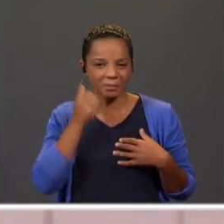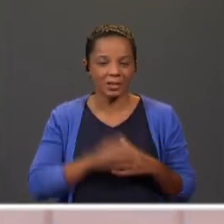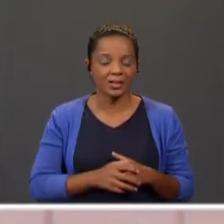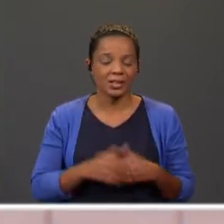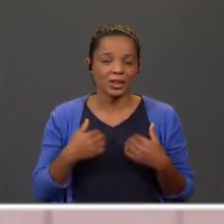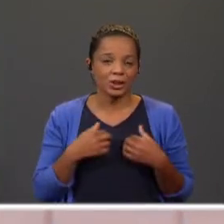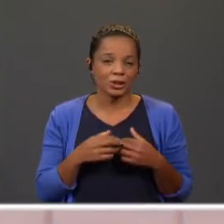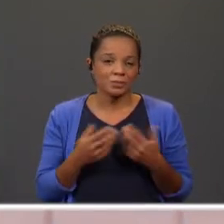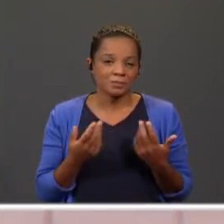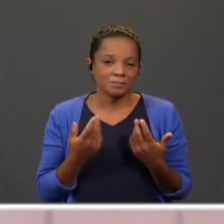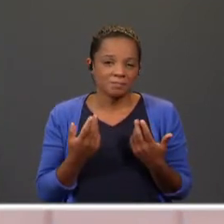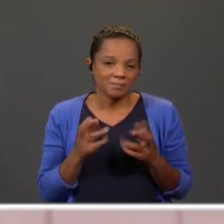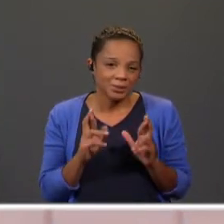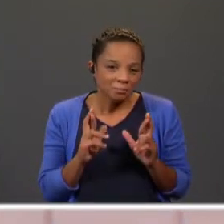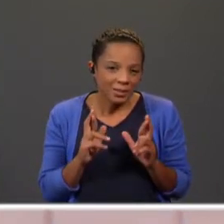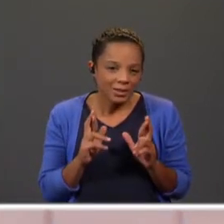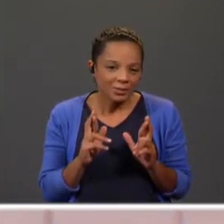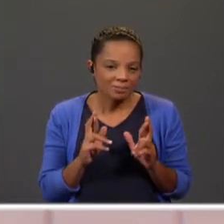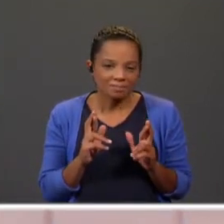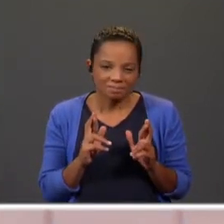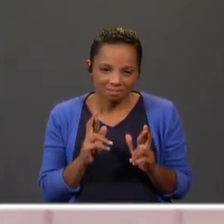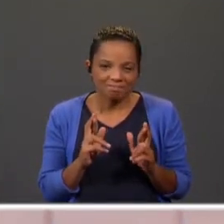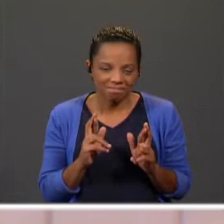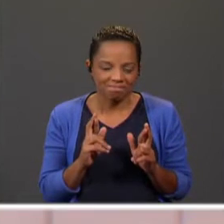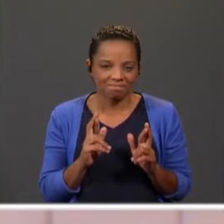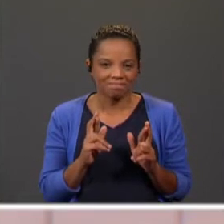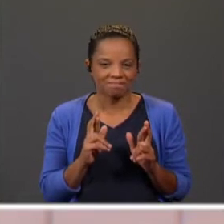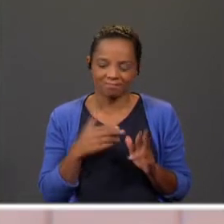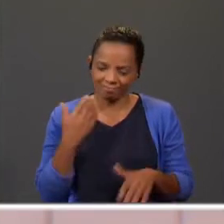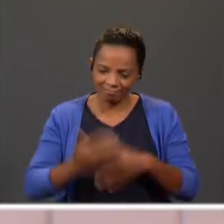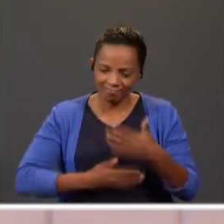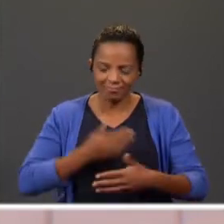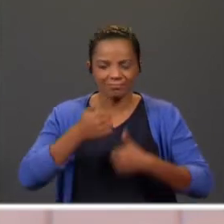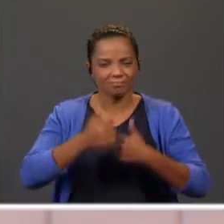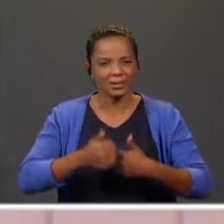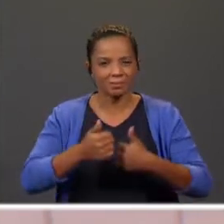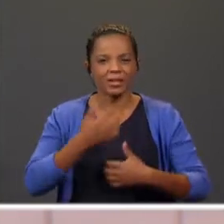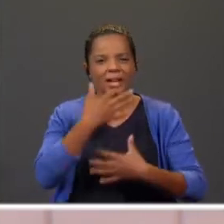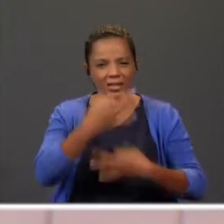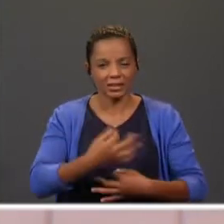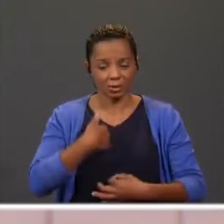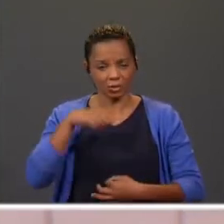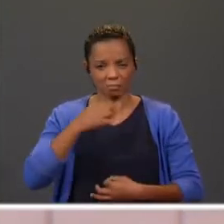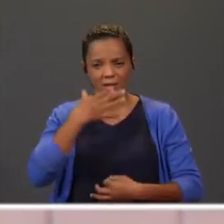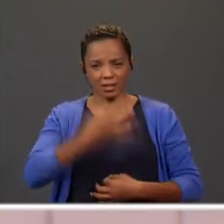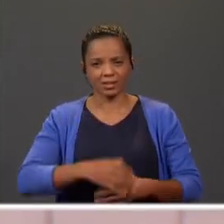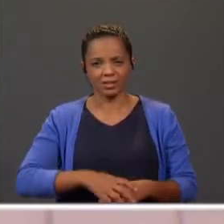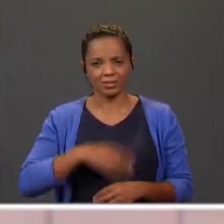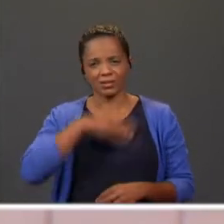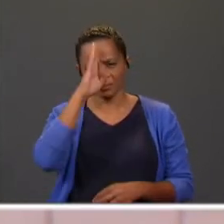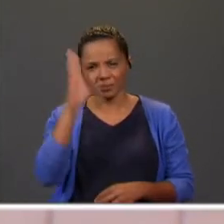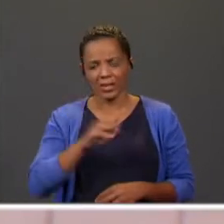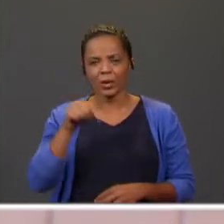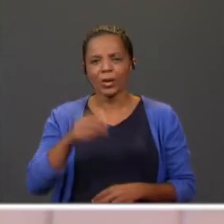vá correr pelo melhor. Acreditem nisso, eu acredito. E já sabem, hoje vamos